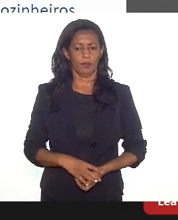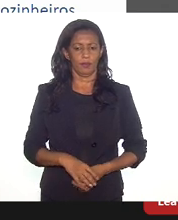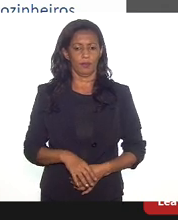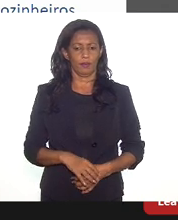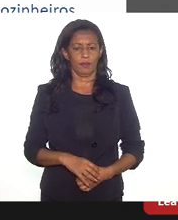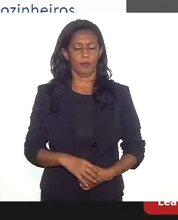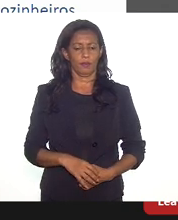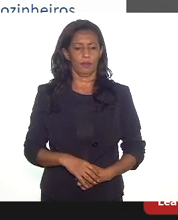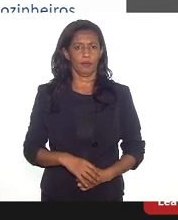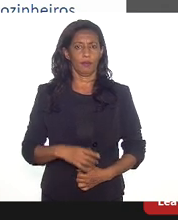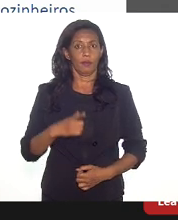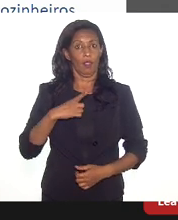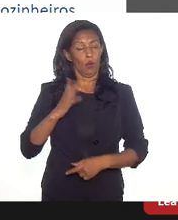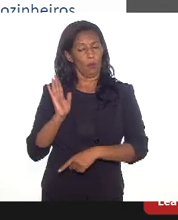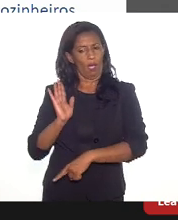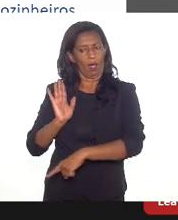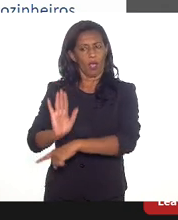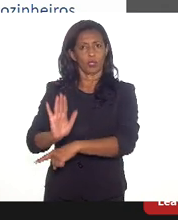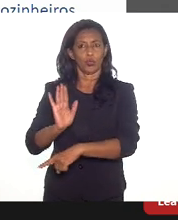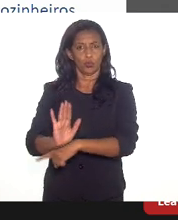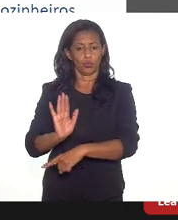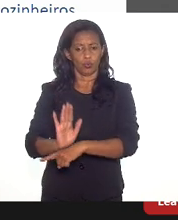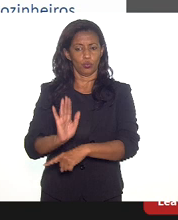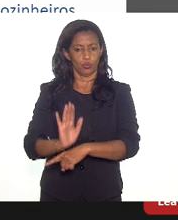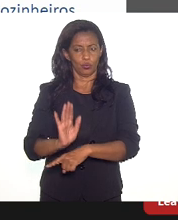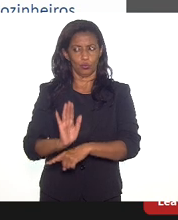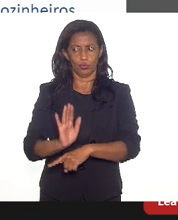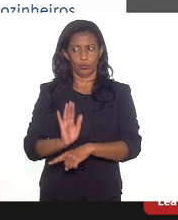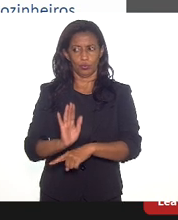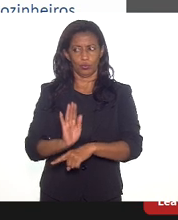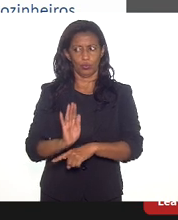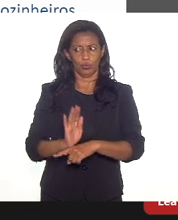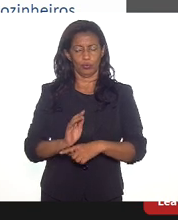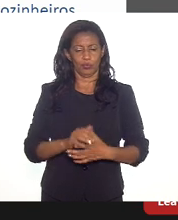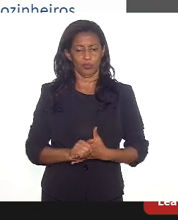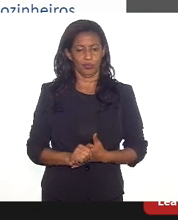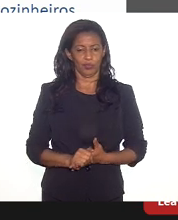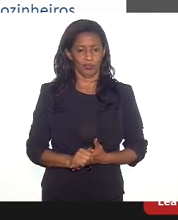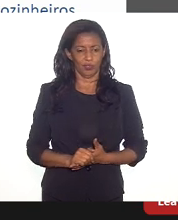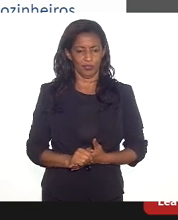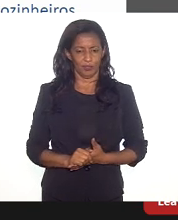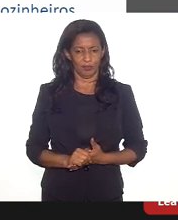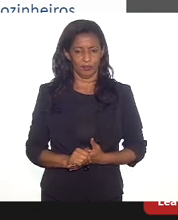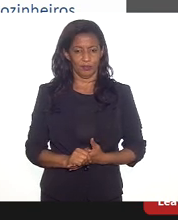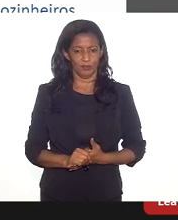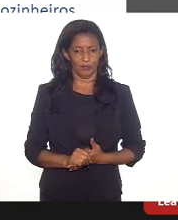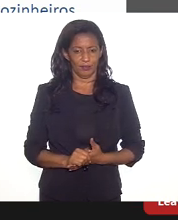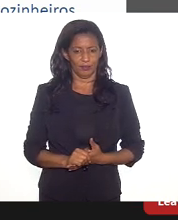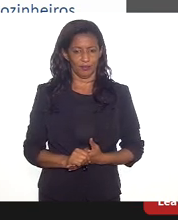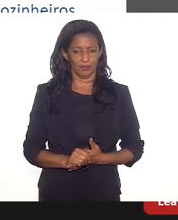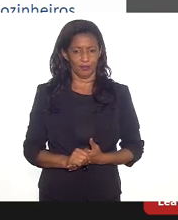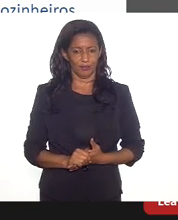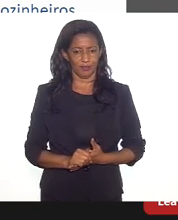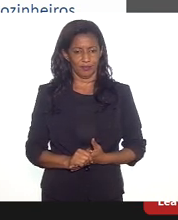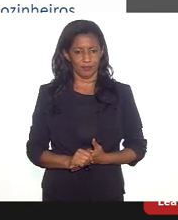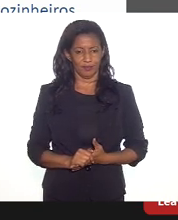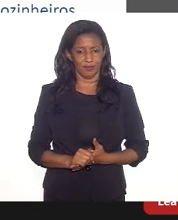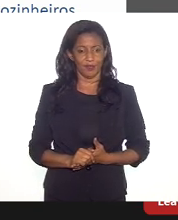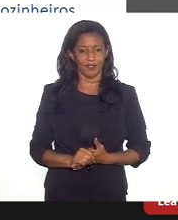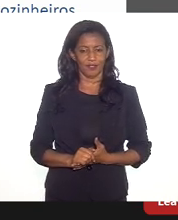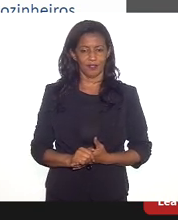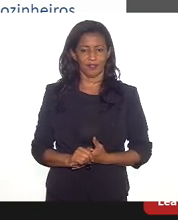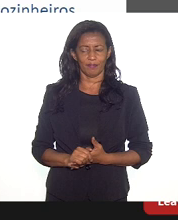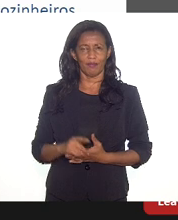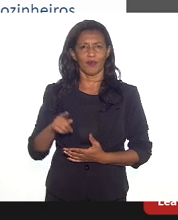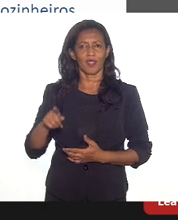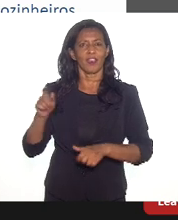linha de crédito trocada pela Agerio. Isto aí, nós podemos depois, se a senhora deputada tiver interesse,